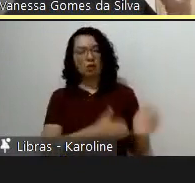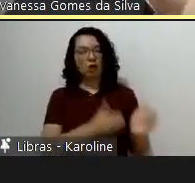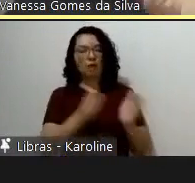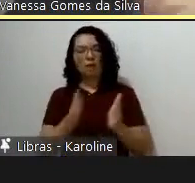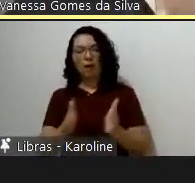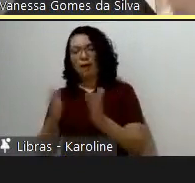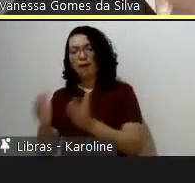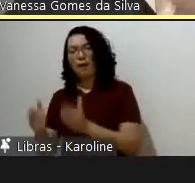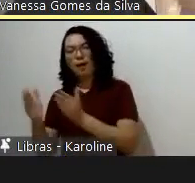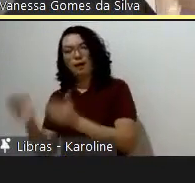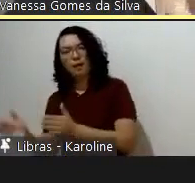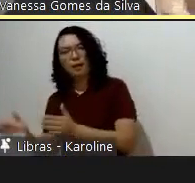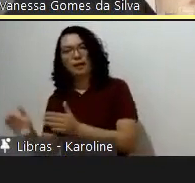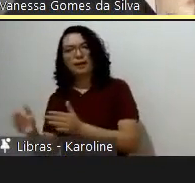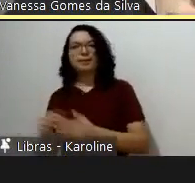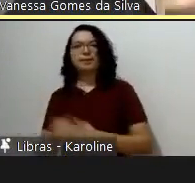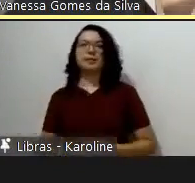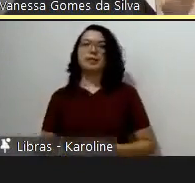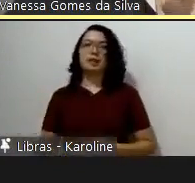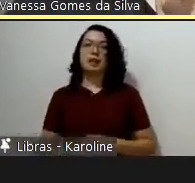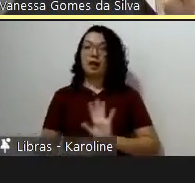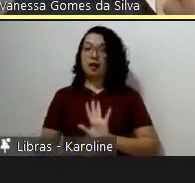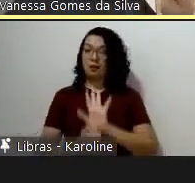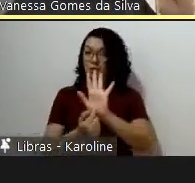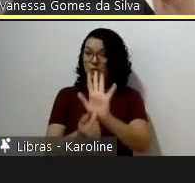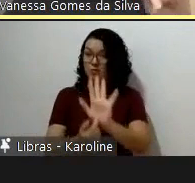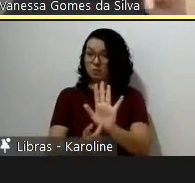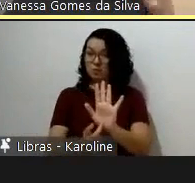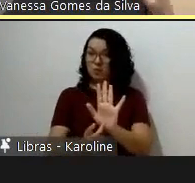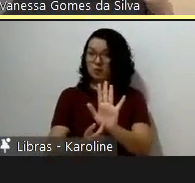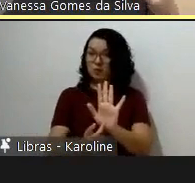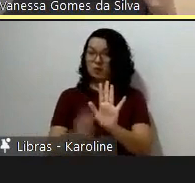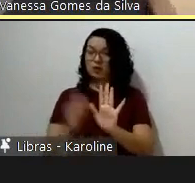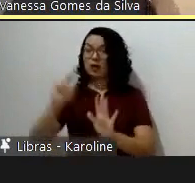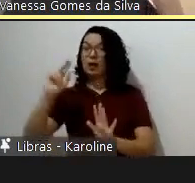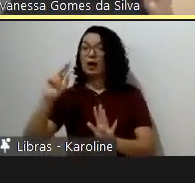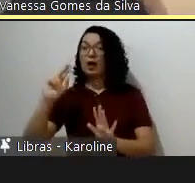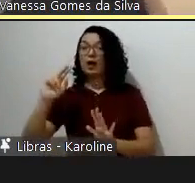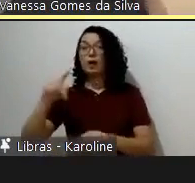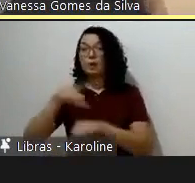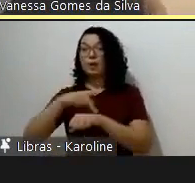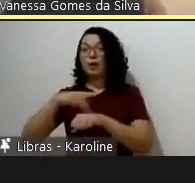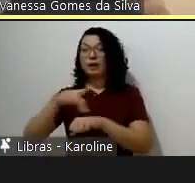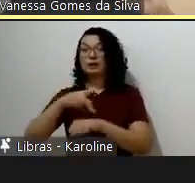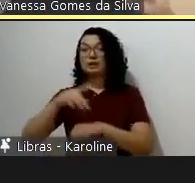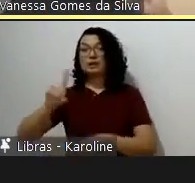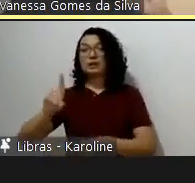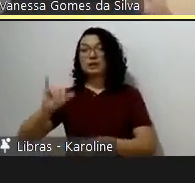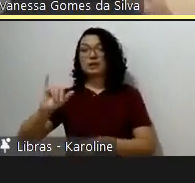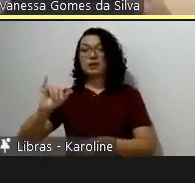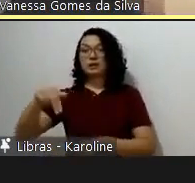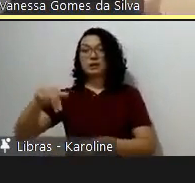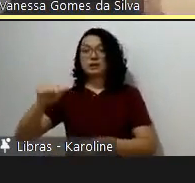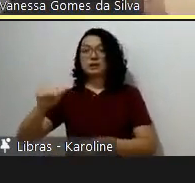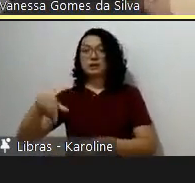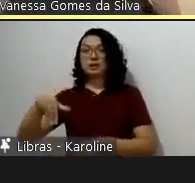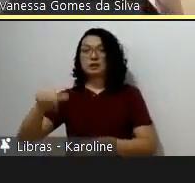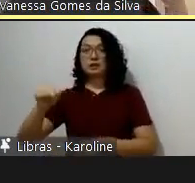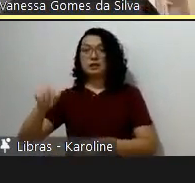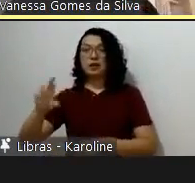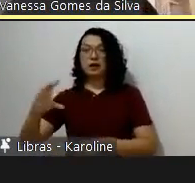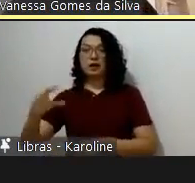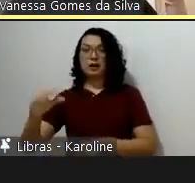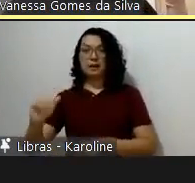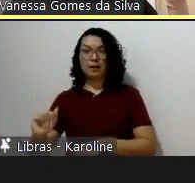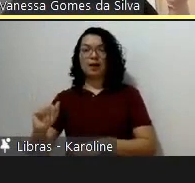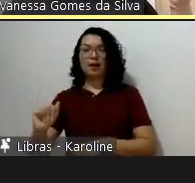simples. Aqui eu trago o caso da Dinamarca em que a gente vai vendo o efeito do aperto nas